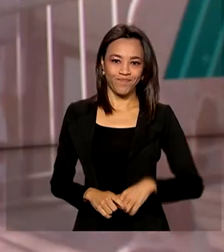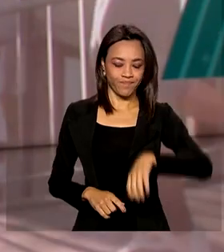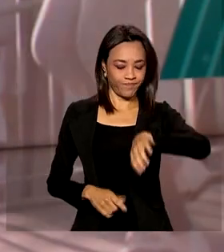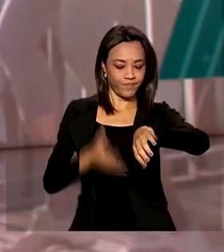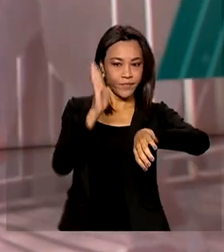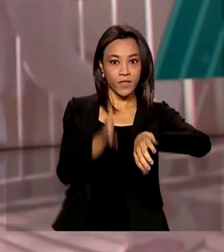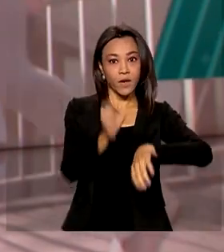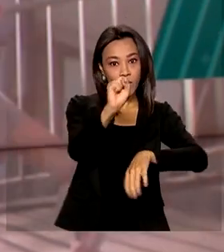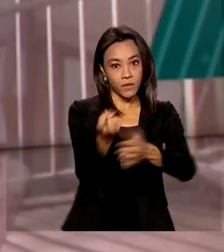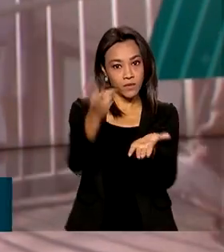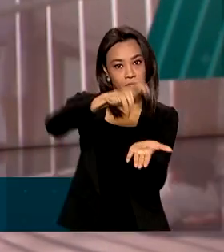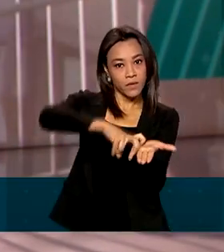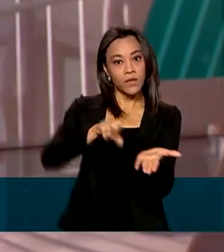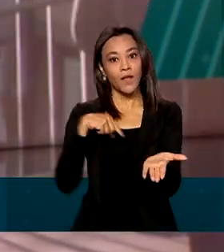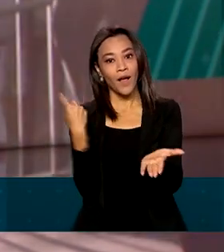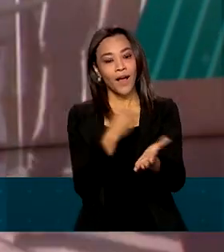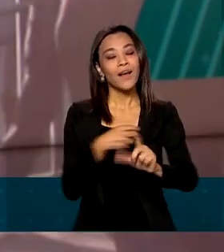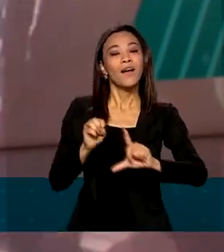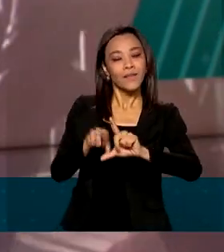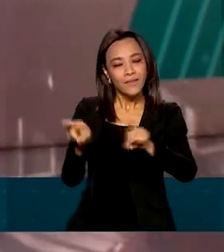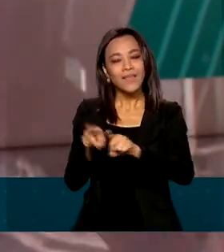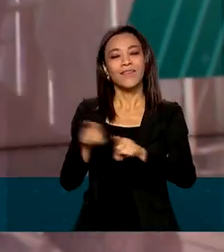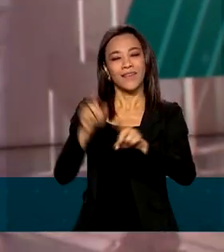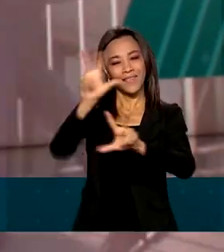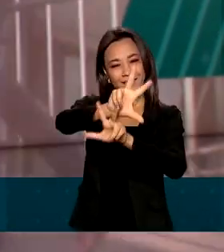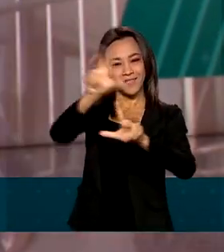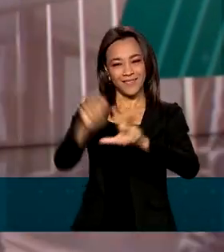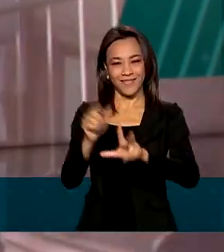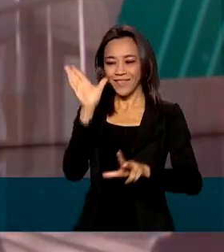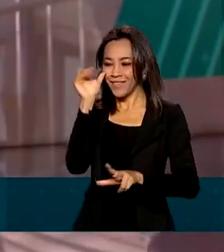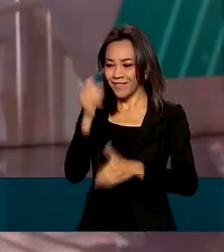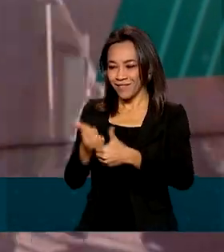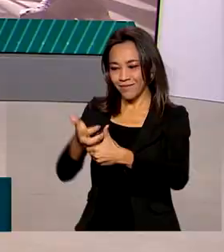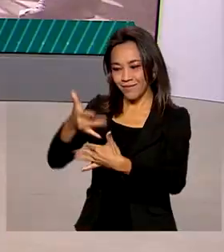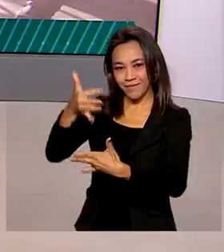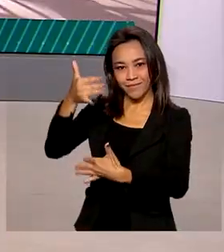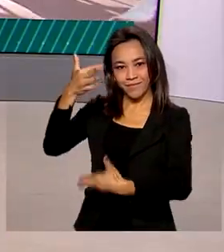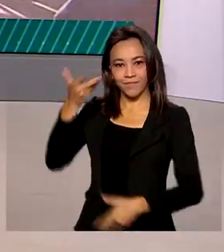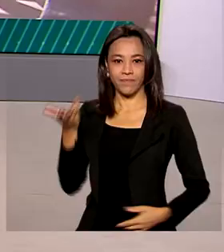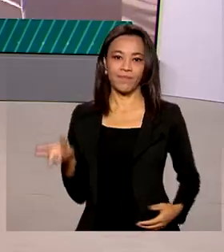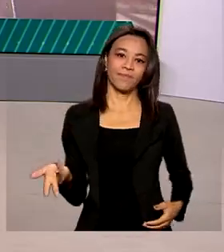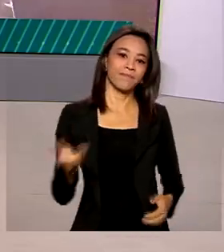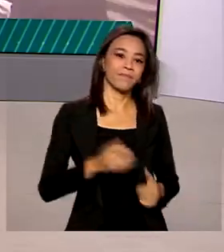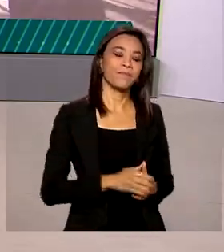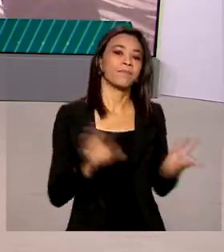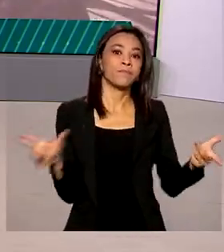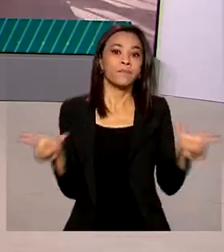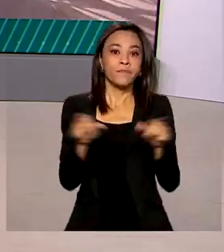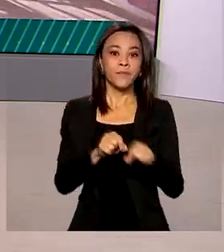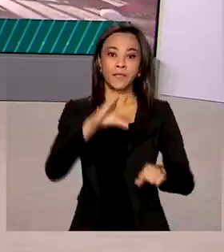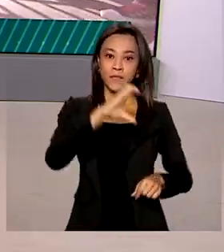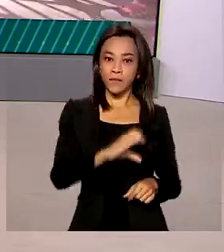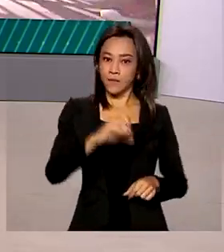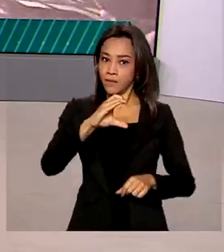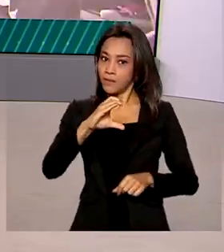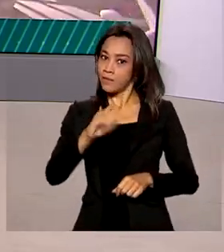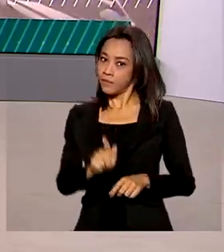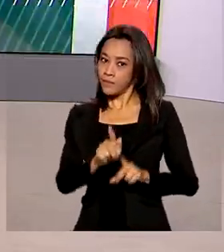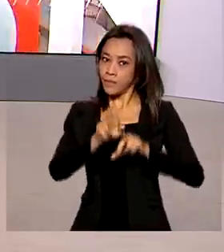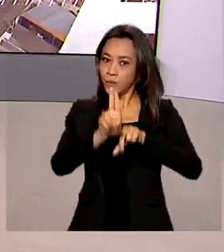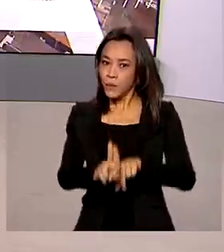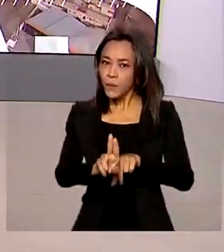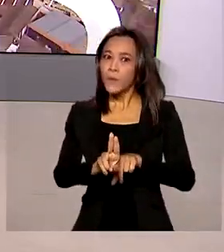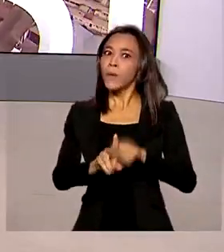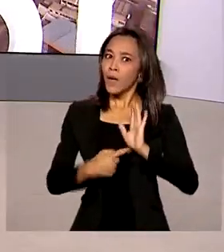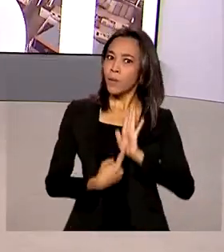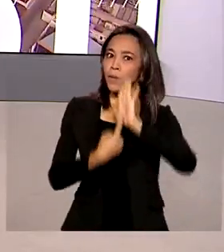Oito horas da manhã estamos ao vivo pela TV Brasil e redes sociais. A Controladoria Geral da União apresentou o